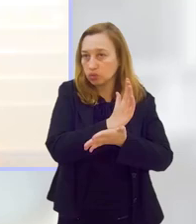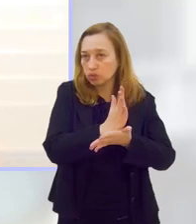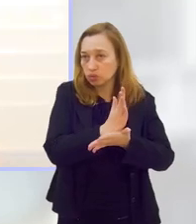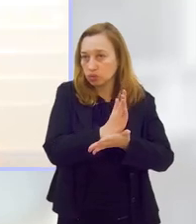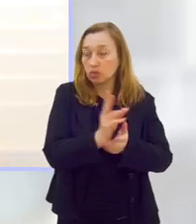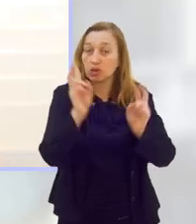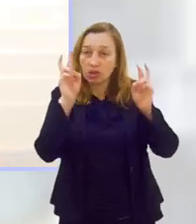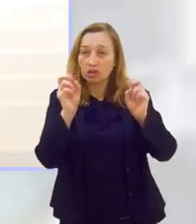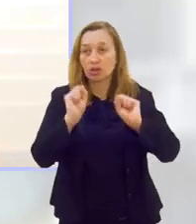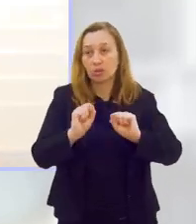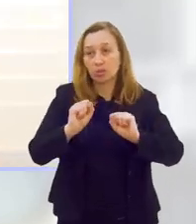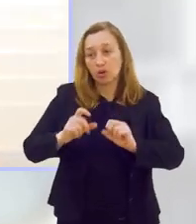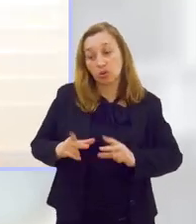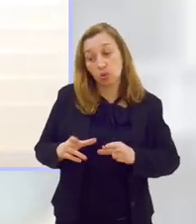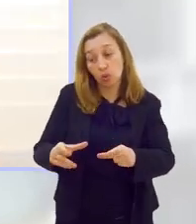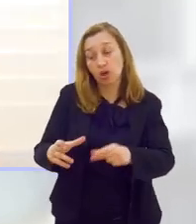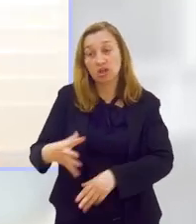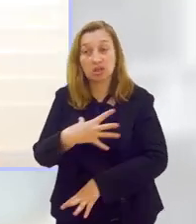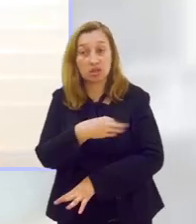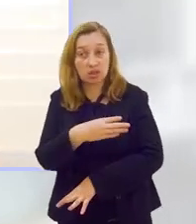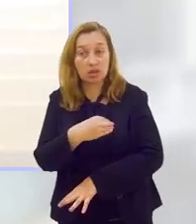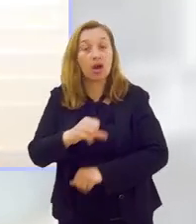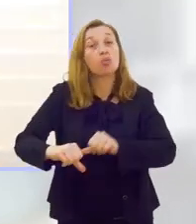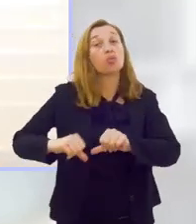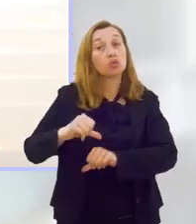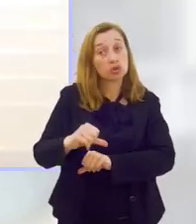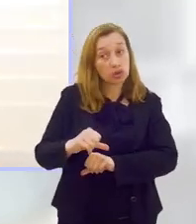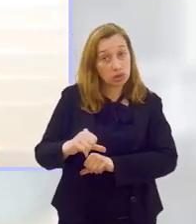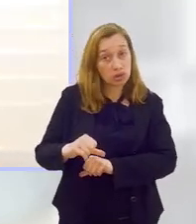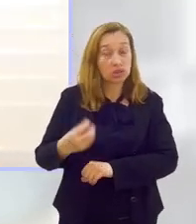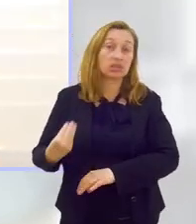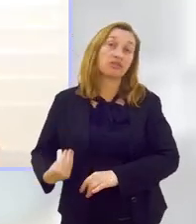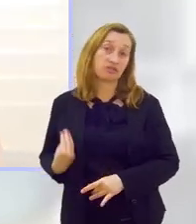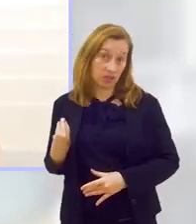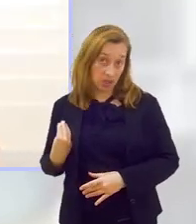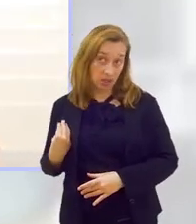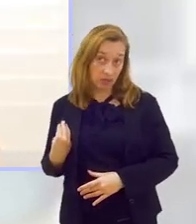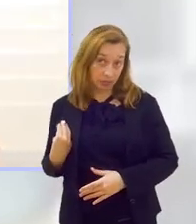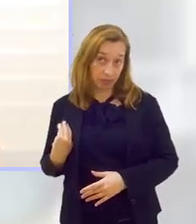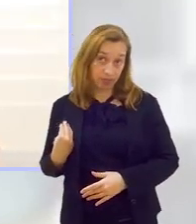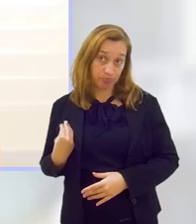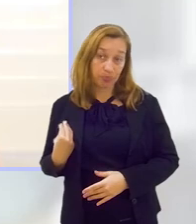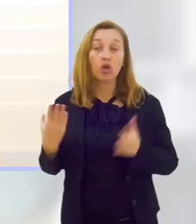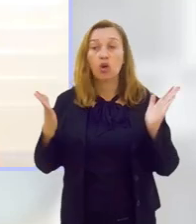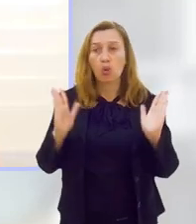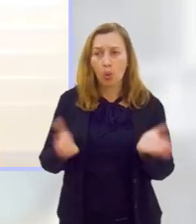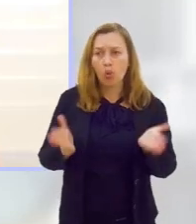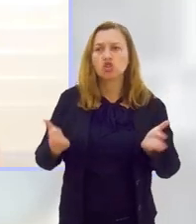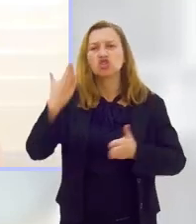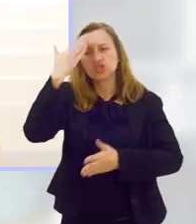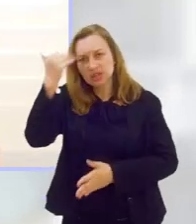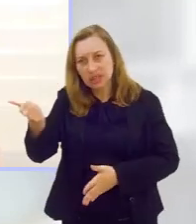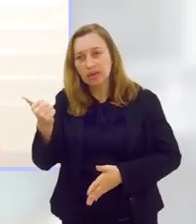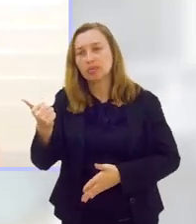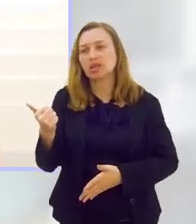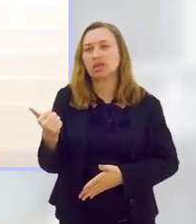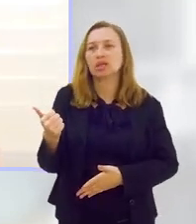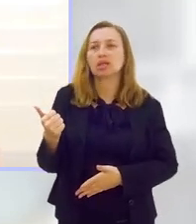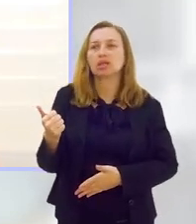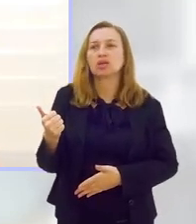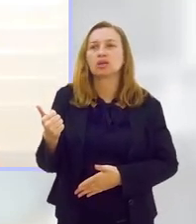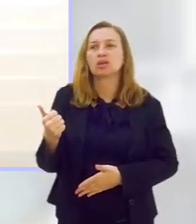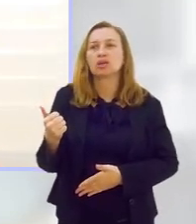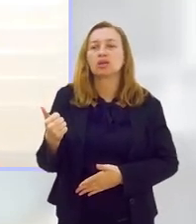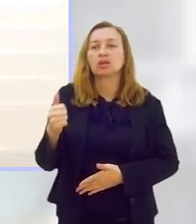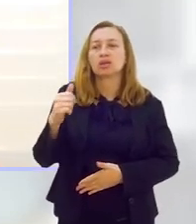a mudança do estilo de vida, né. Então, hoje a gente sabe que o sedentarismo, além das doenças